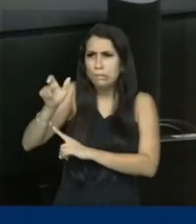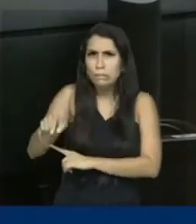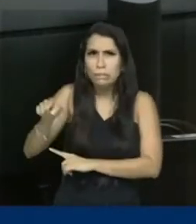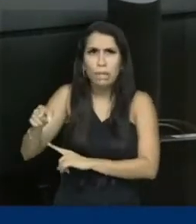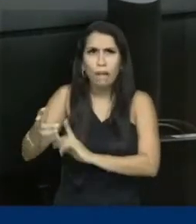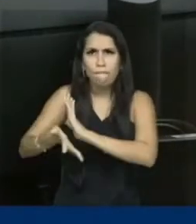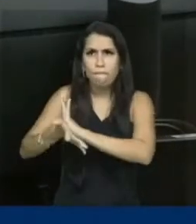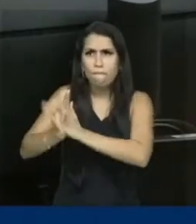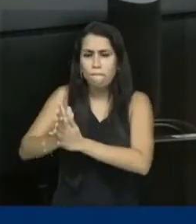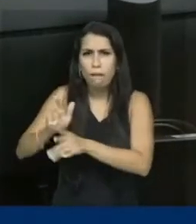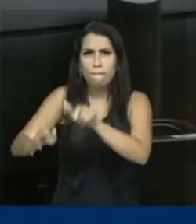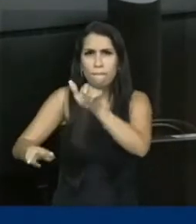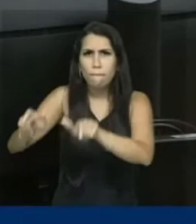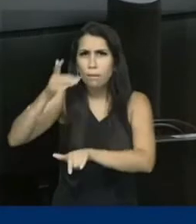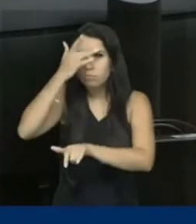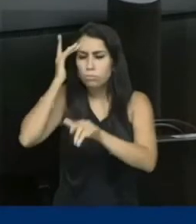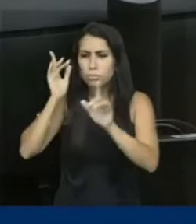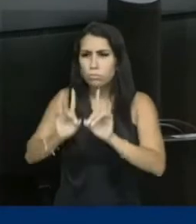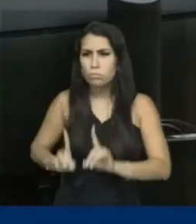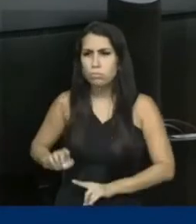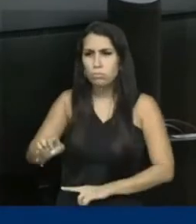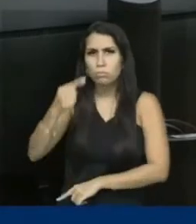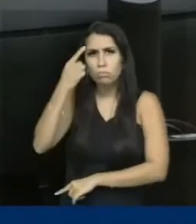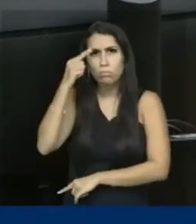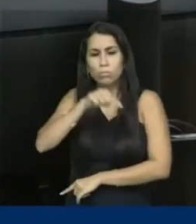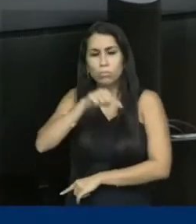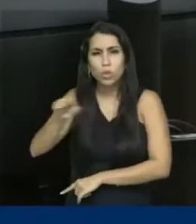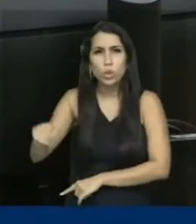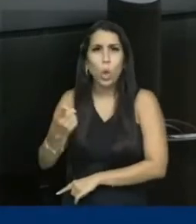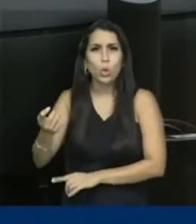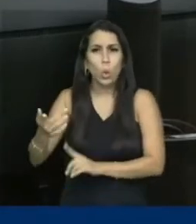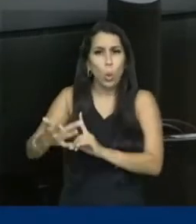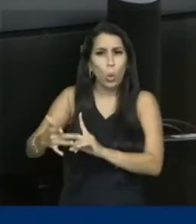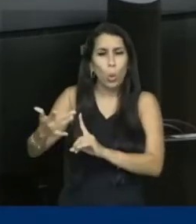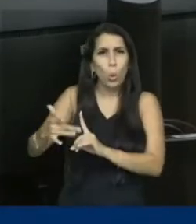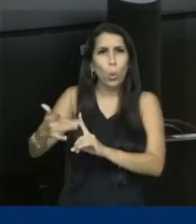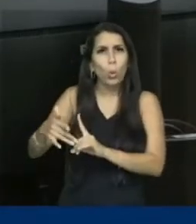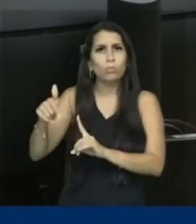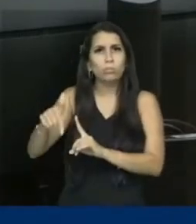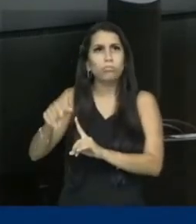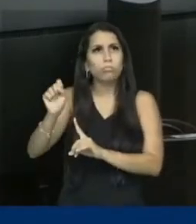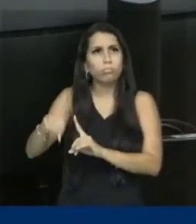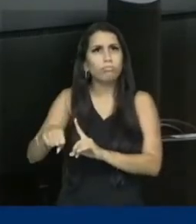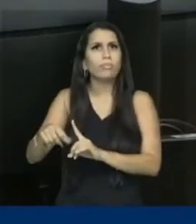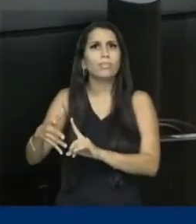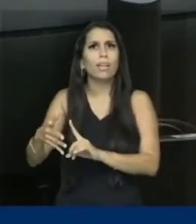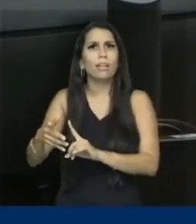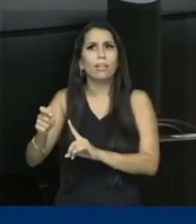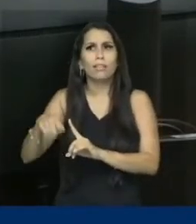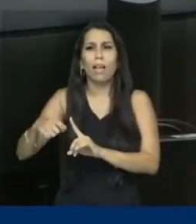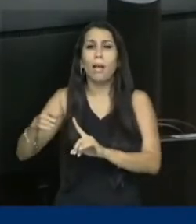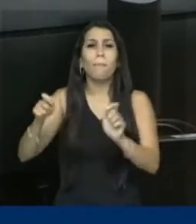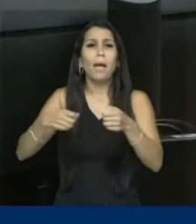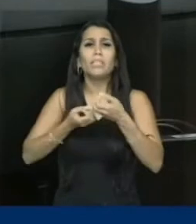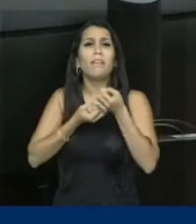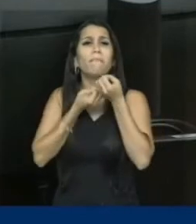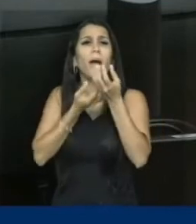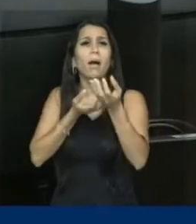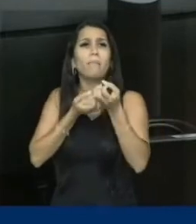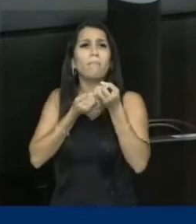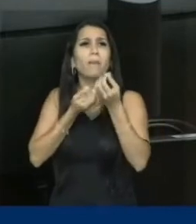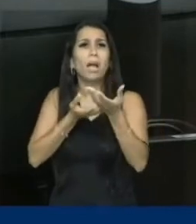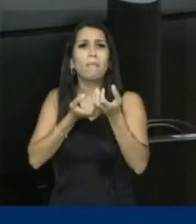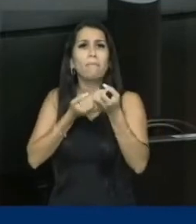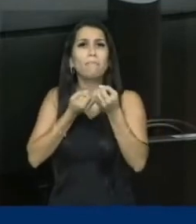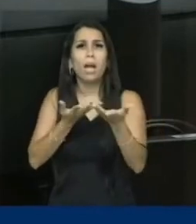permitisse que o capacitismo pudesse se entranhar e ser absolutamente expresso sem qualquer tipo